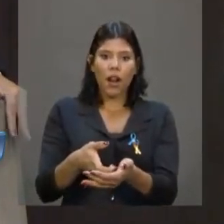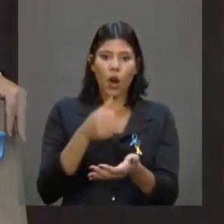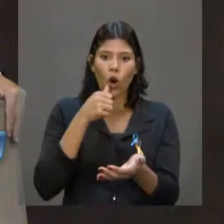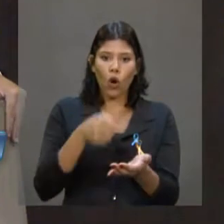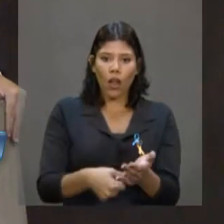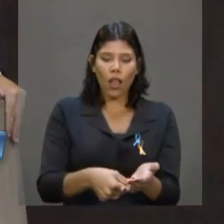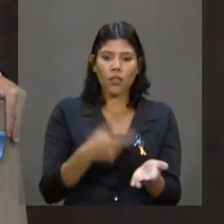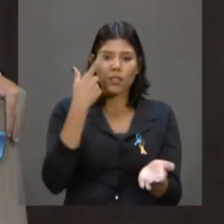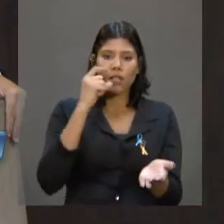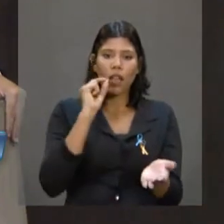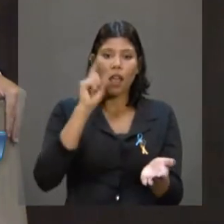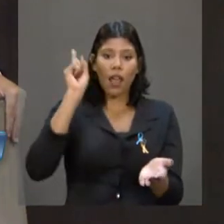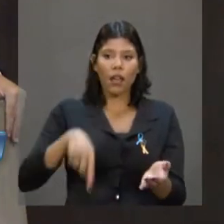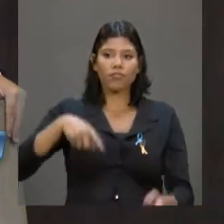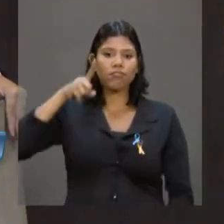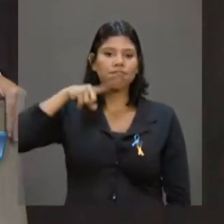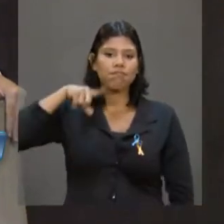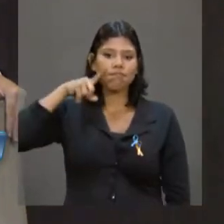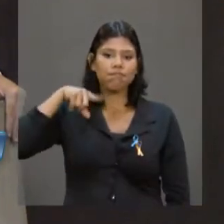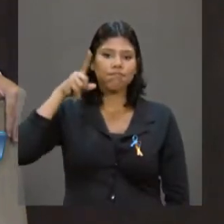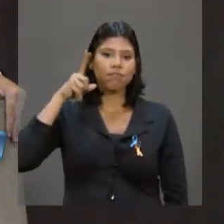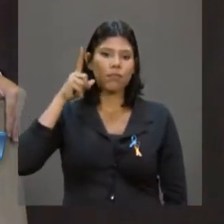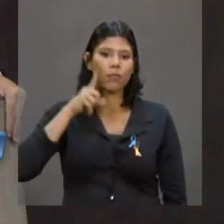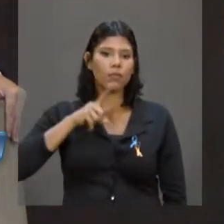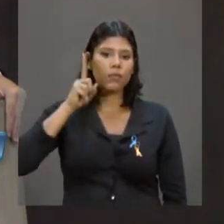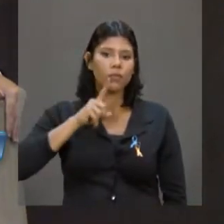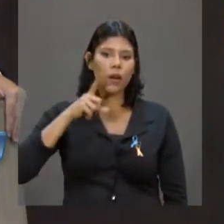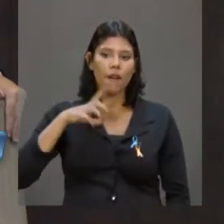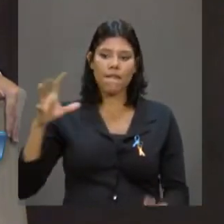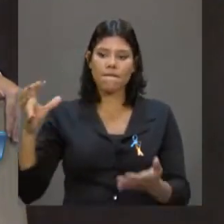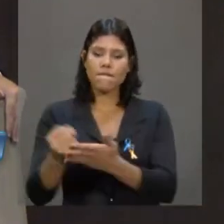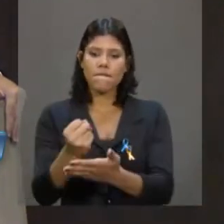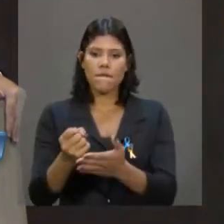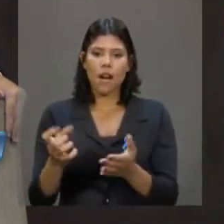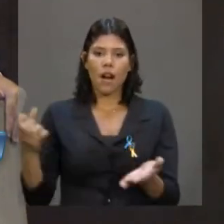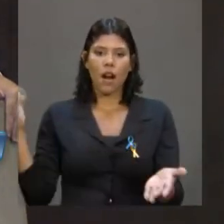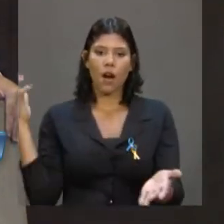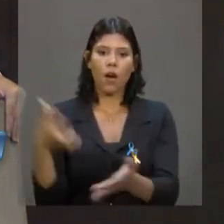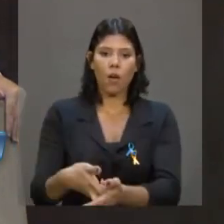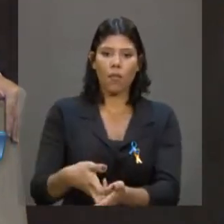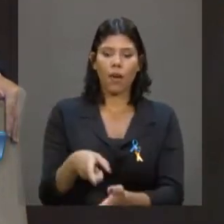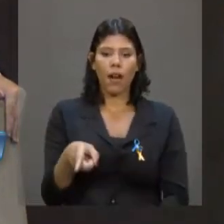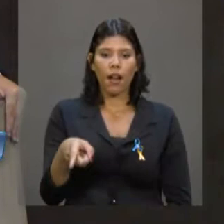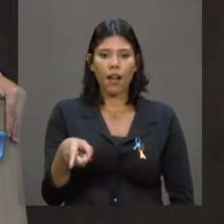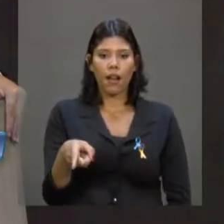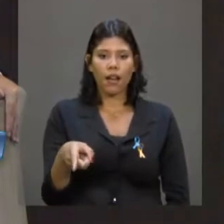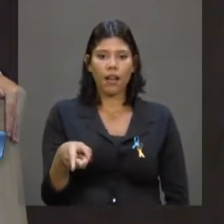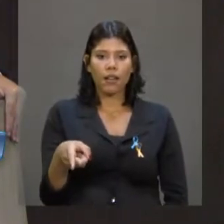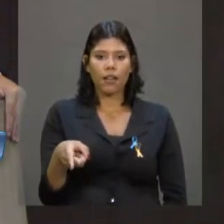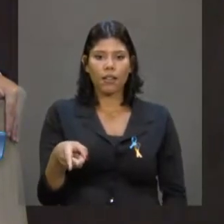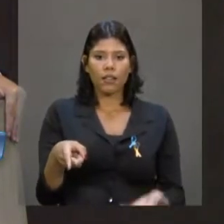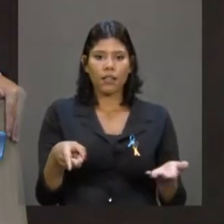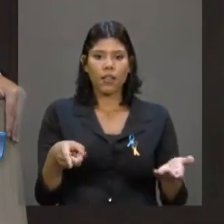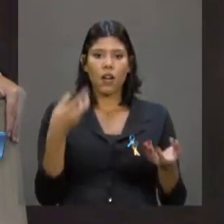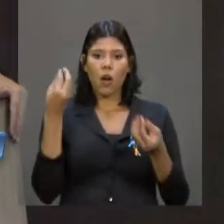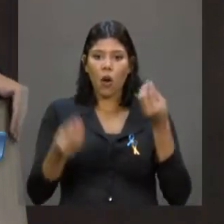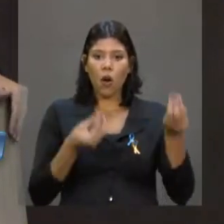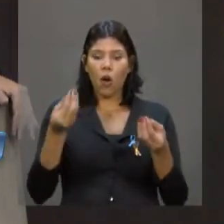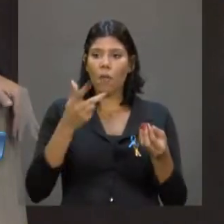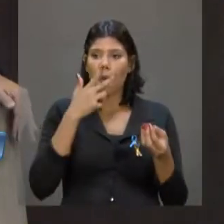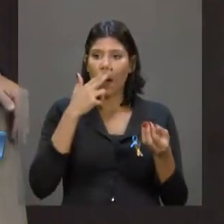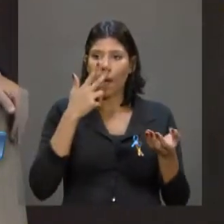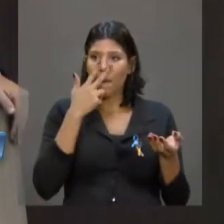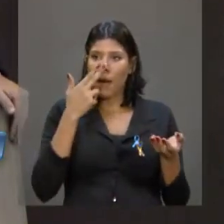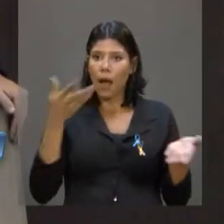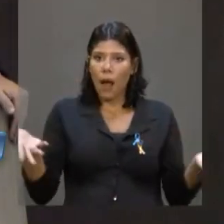pegar o filão das entregas de mercadorias depois do comércio eletrônico. Como é que amplia-se a demanda